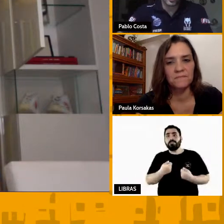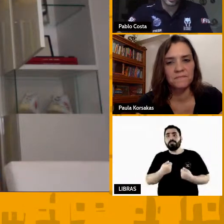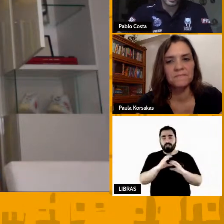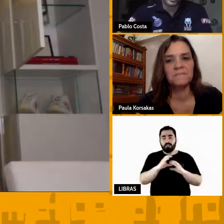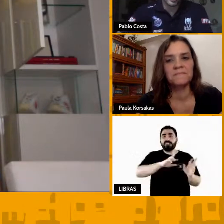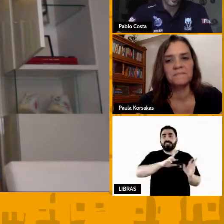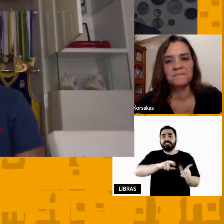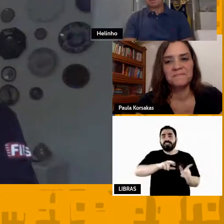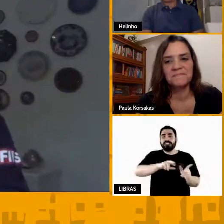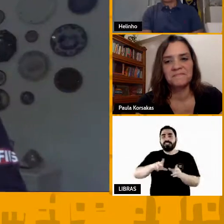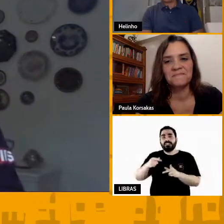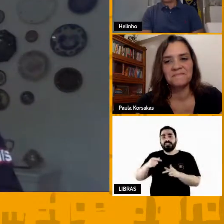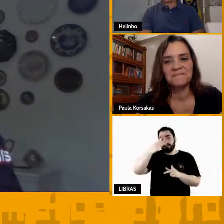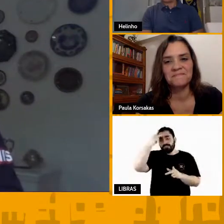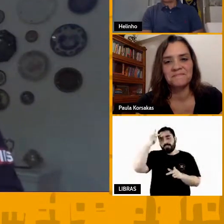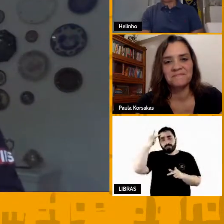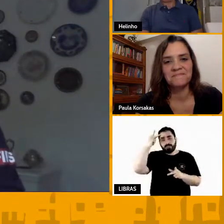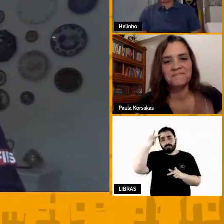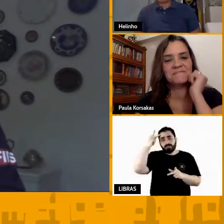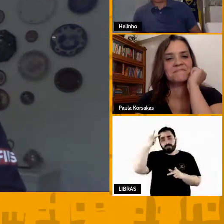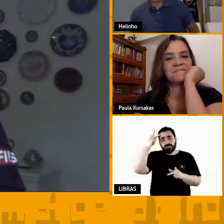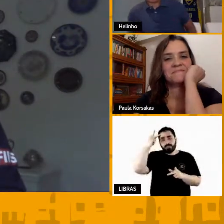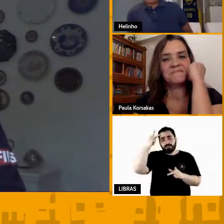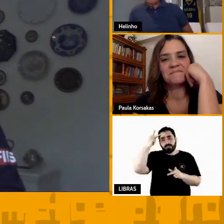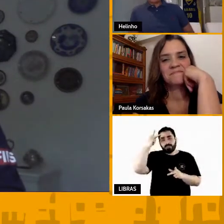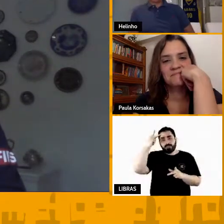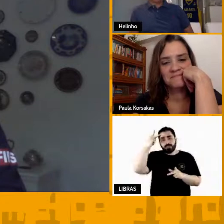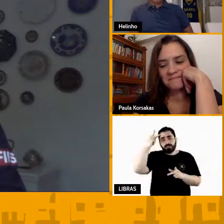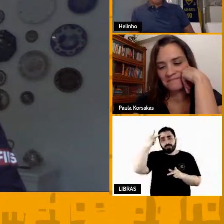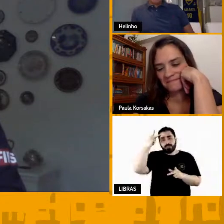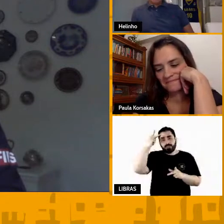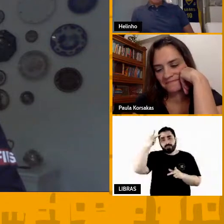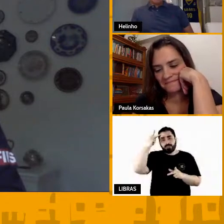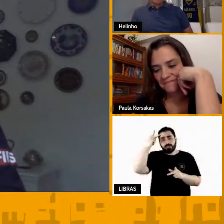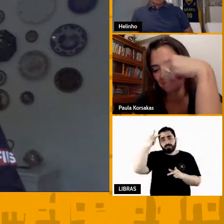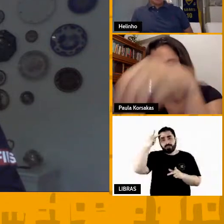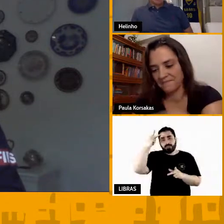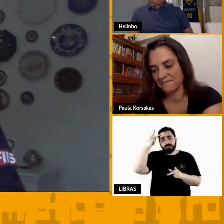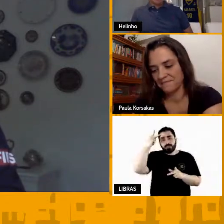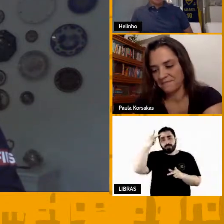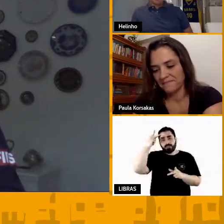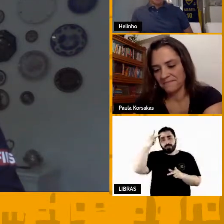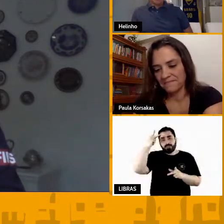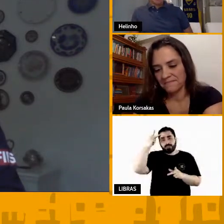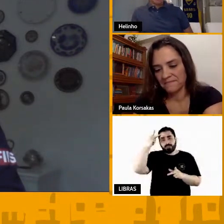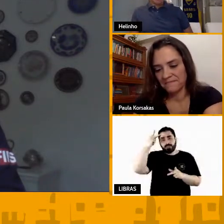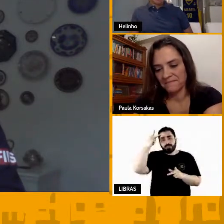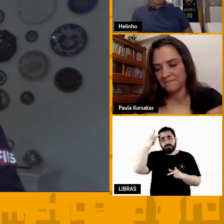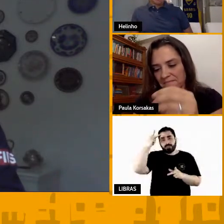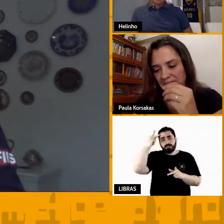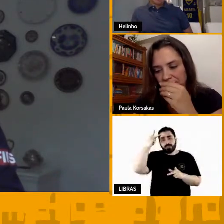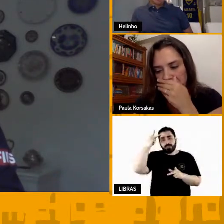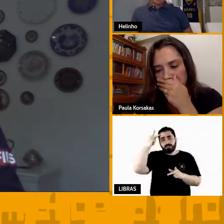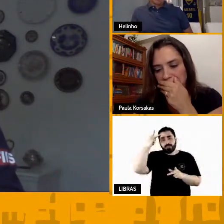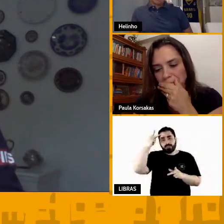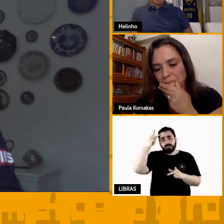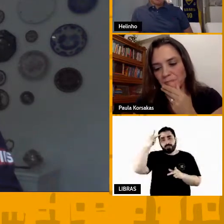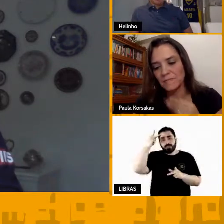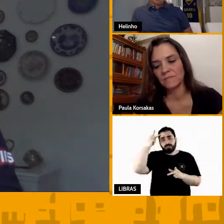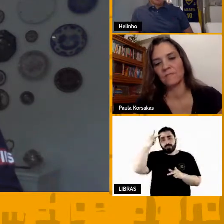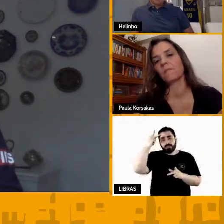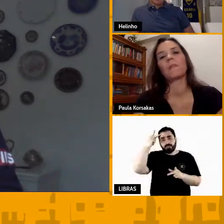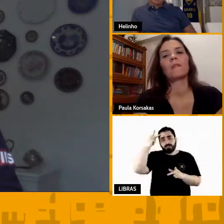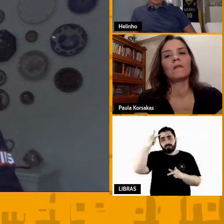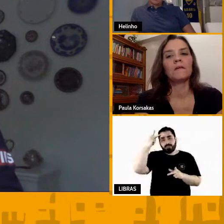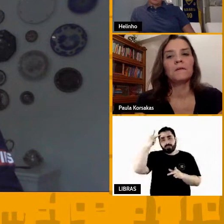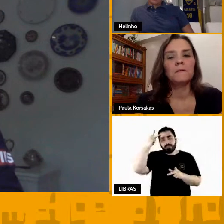Elinho, completando um pouquinho a sua fala nesse aspecto, tem dois pontos que eu acho